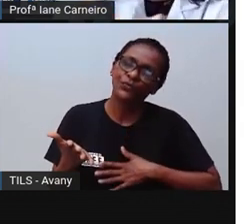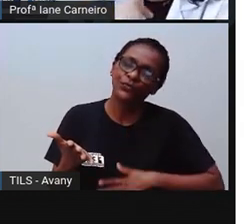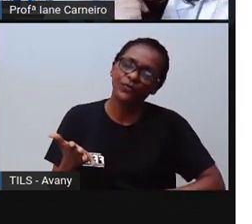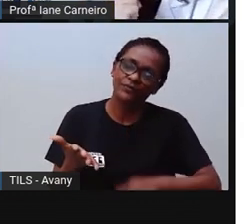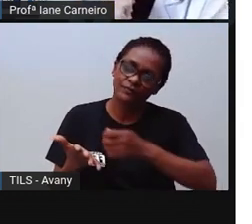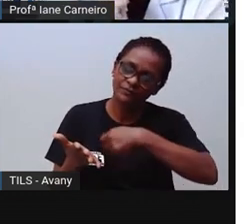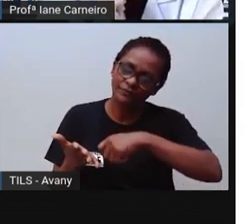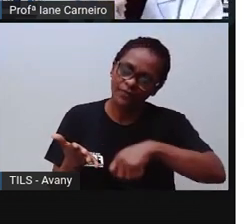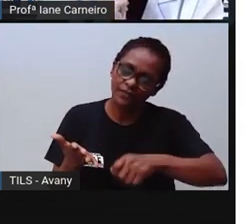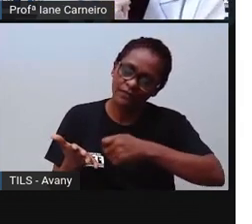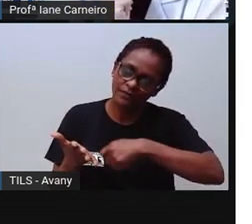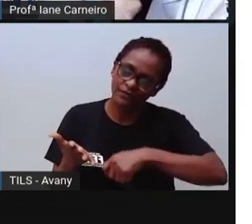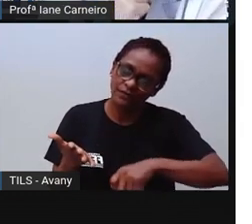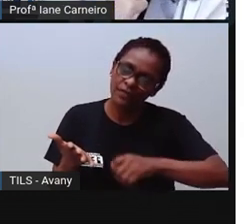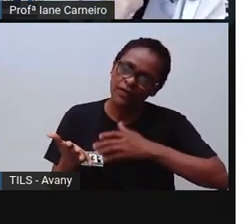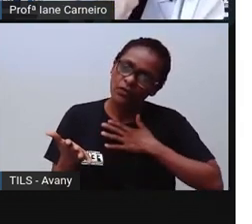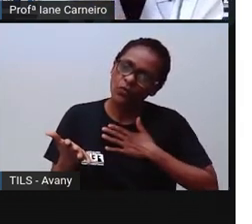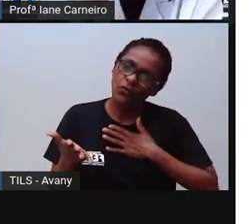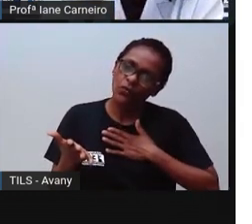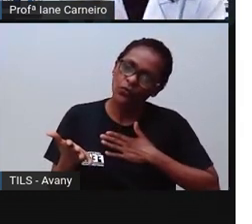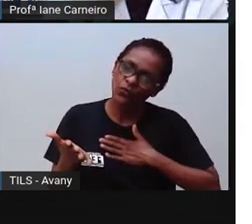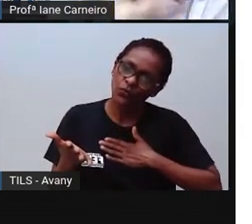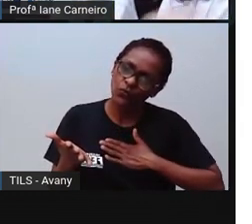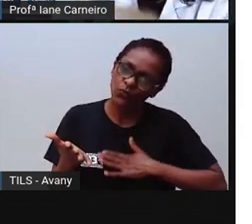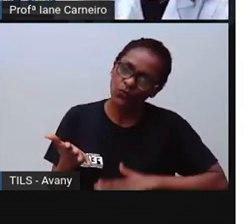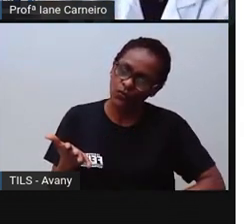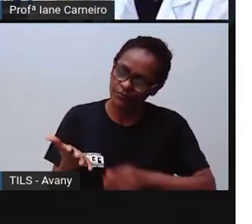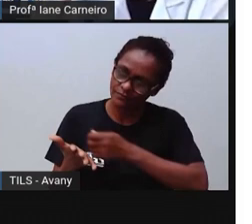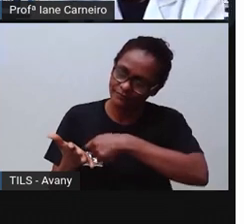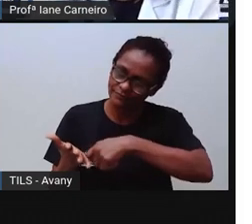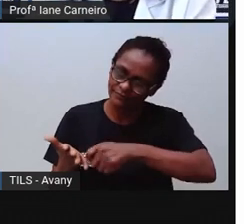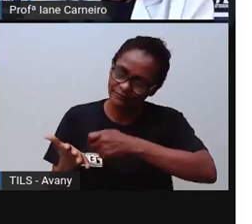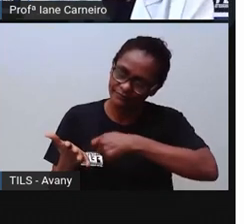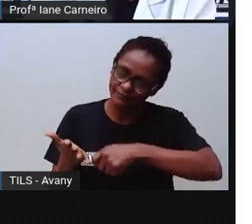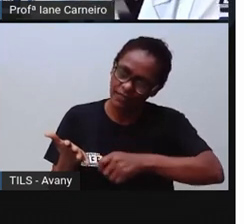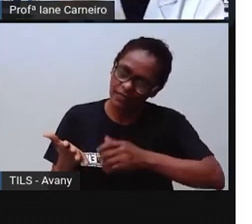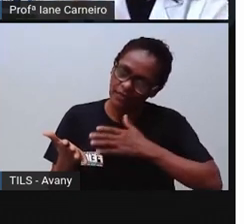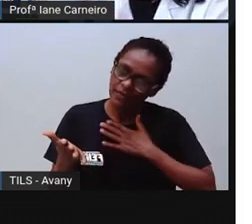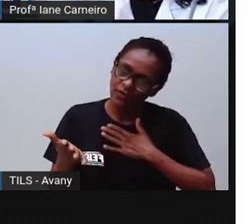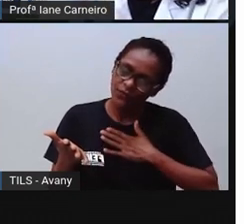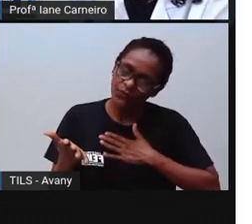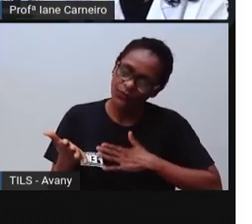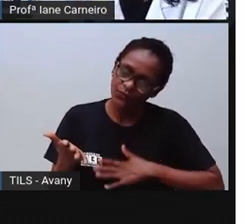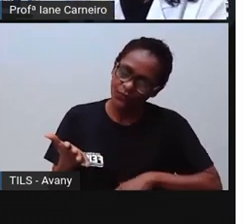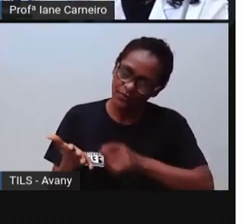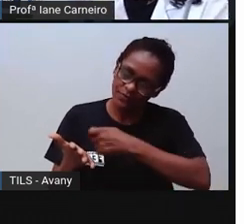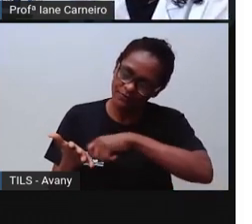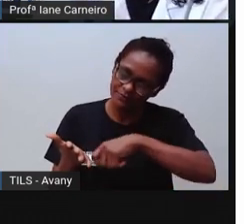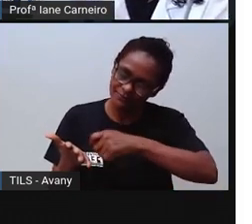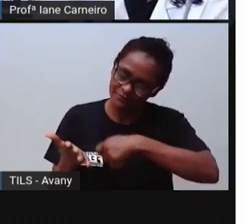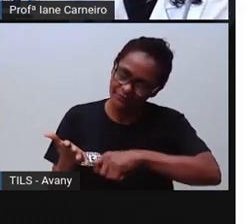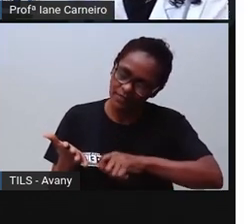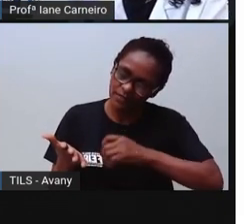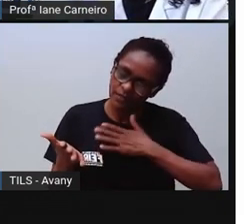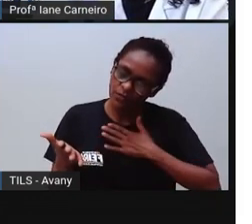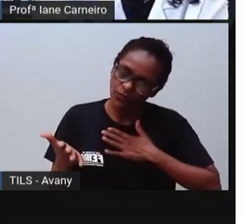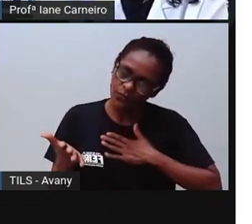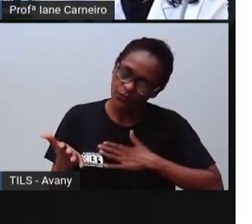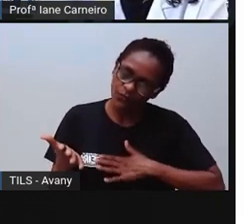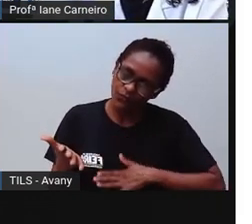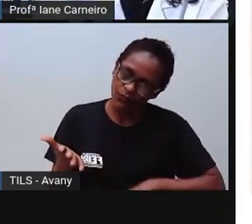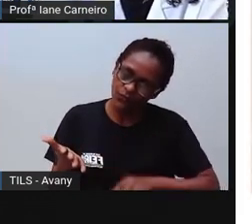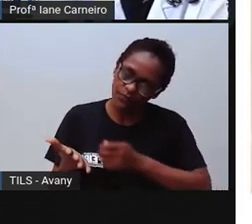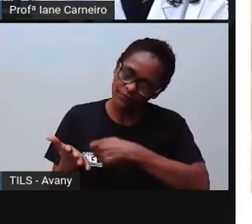as palavras que você te deixaram triste, te deixaram chateado no seu diário.